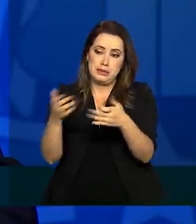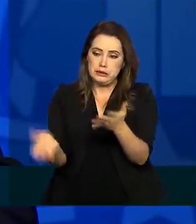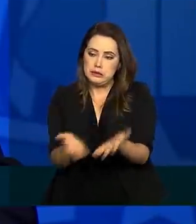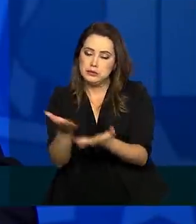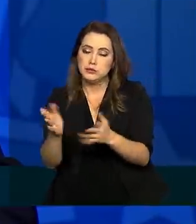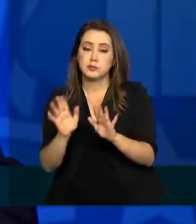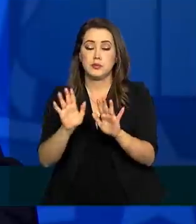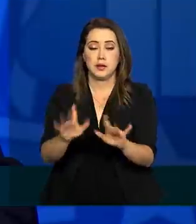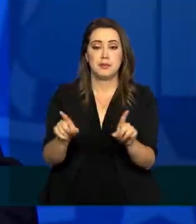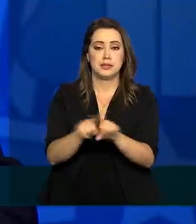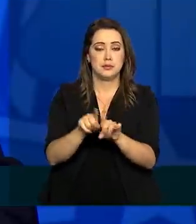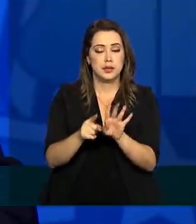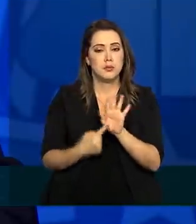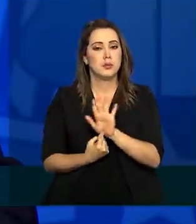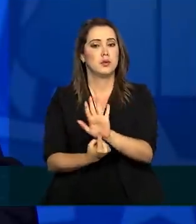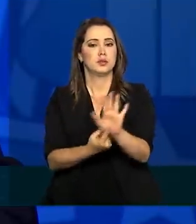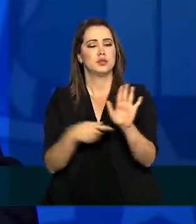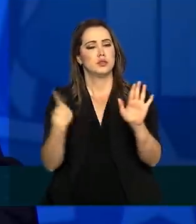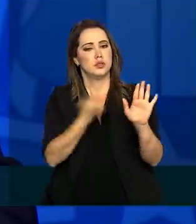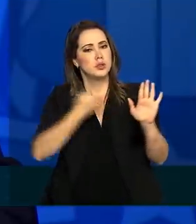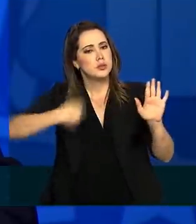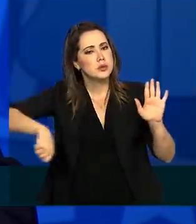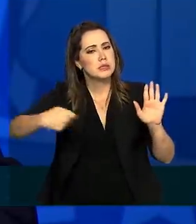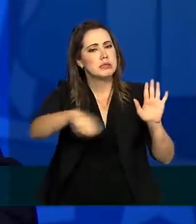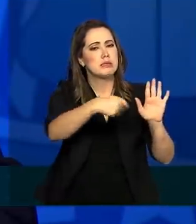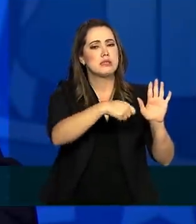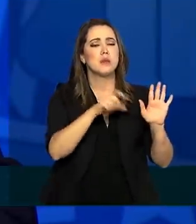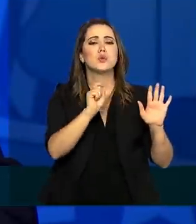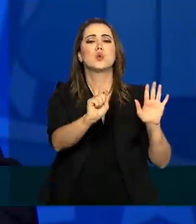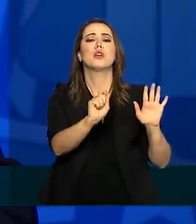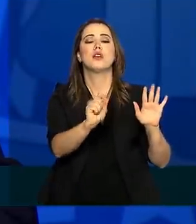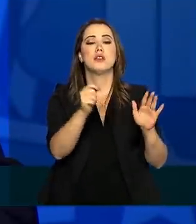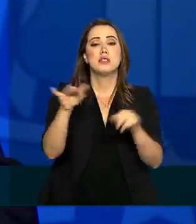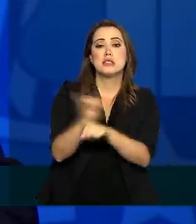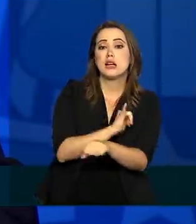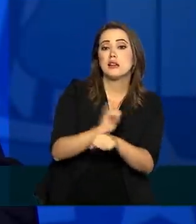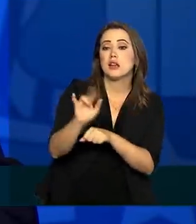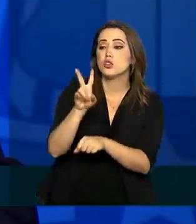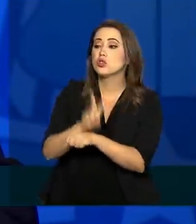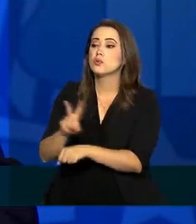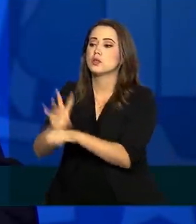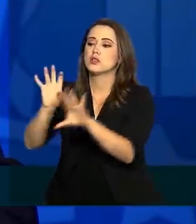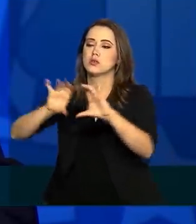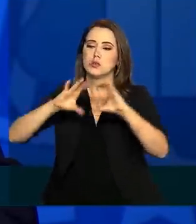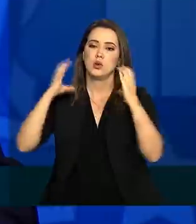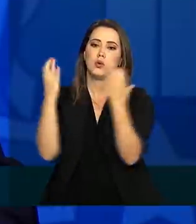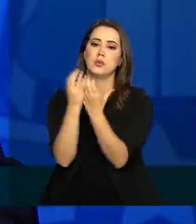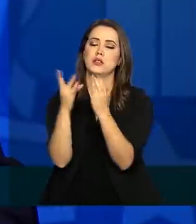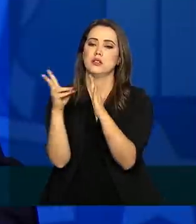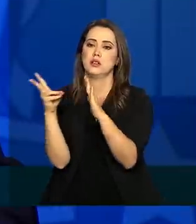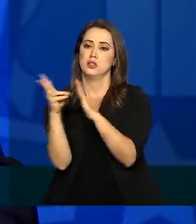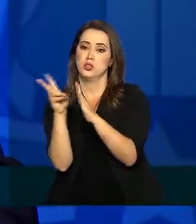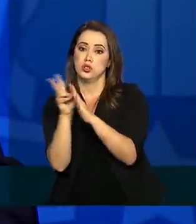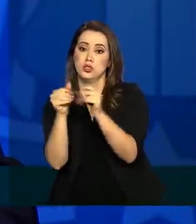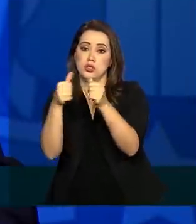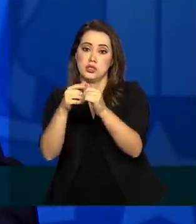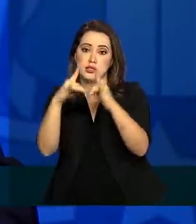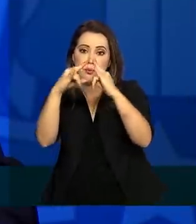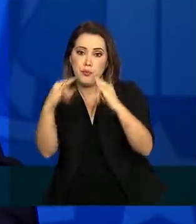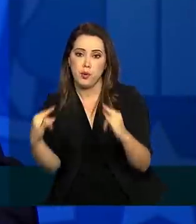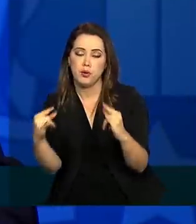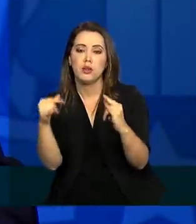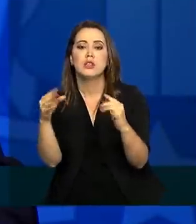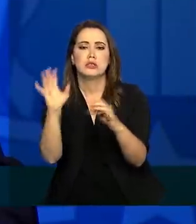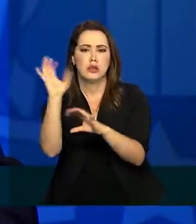Ainda, mostra que devemos manter estratégias de proteção dos indígenas aldeados, que têm no governo